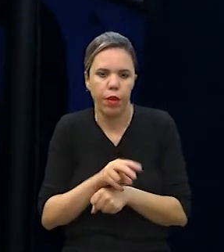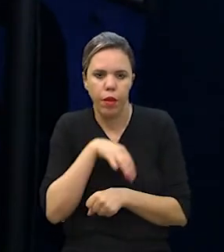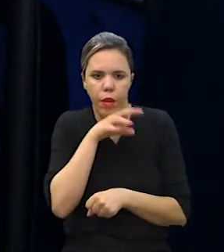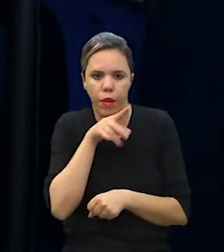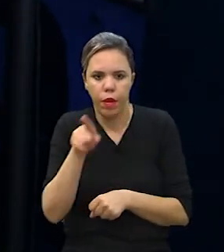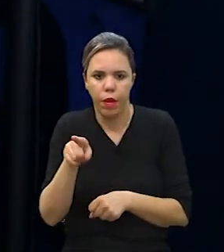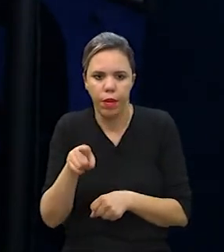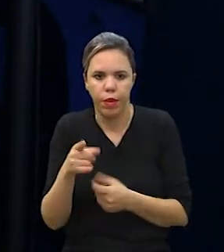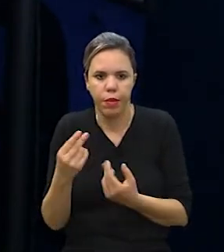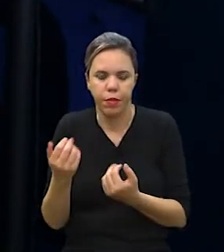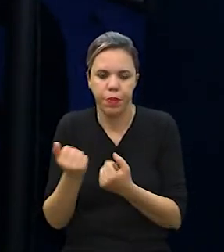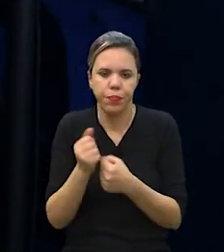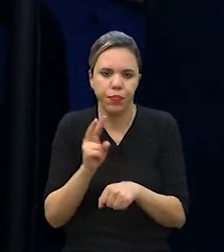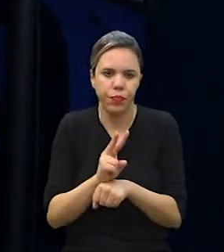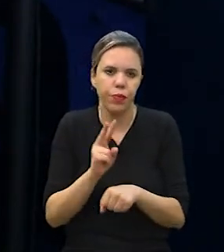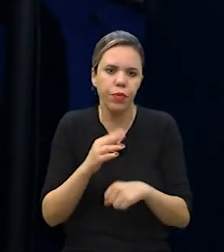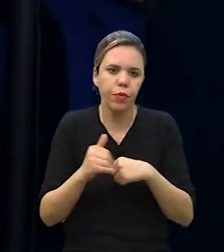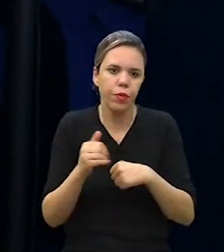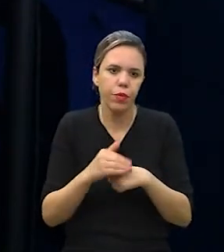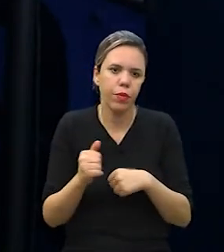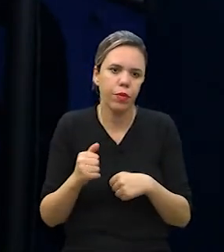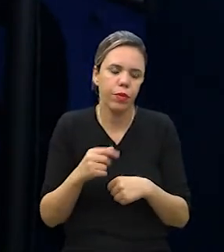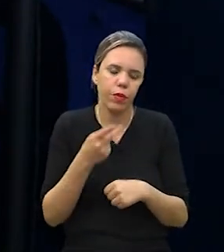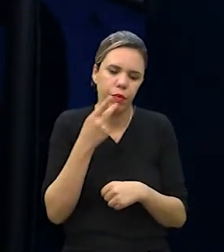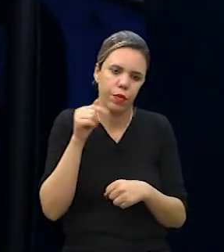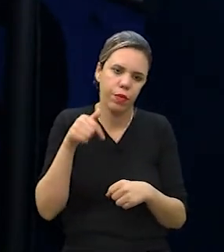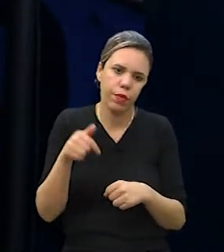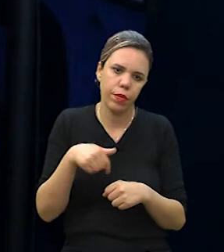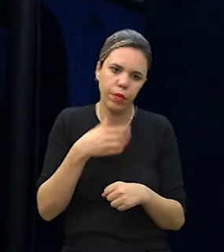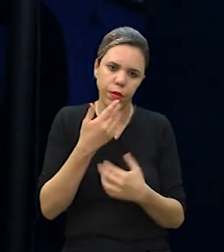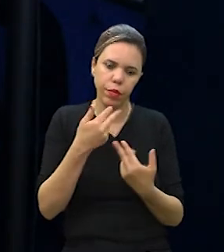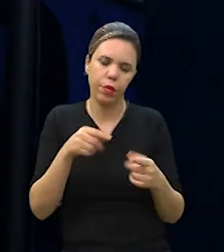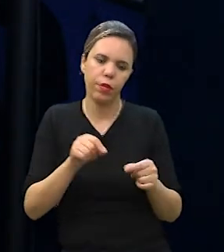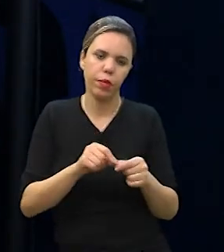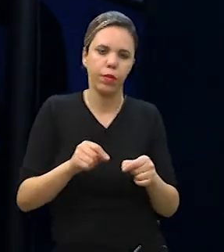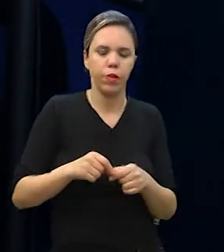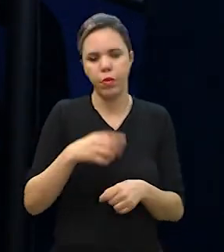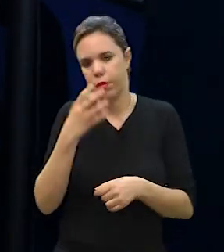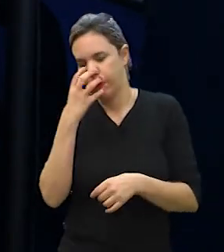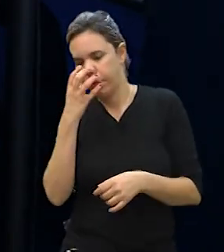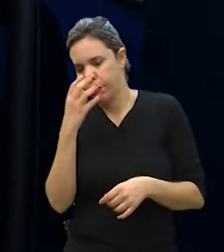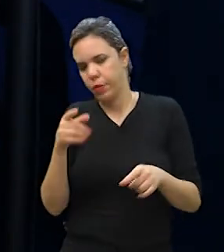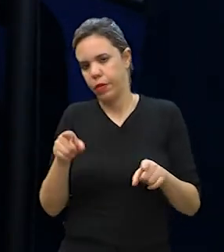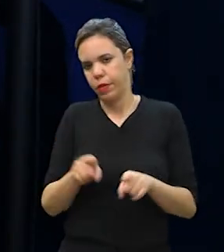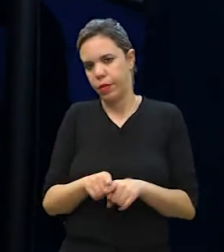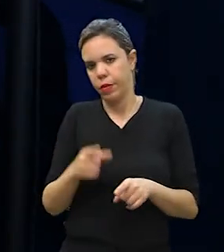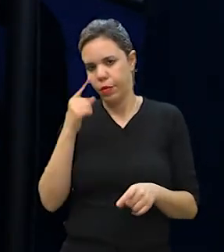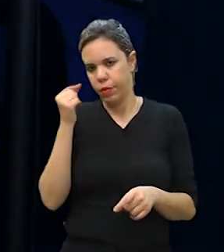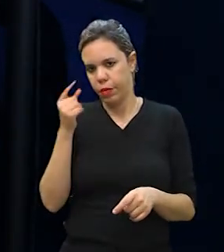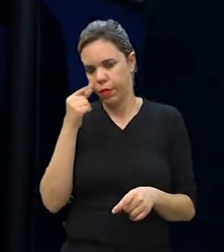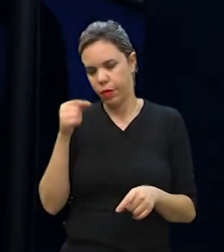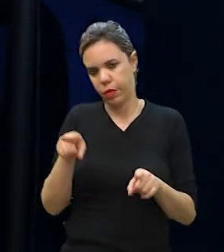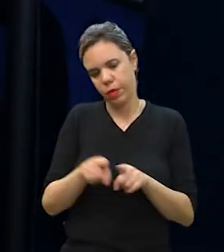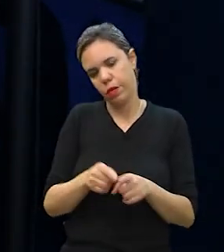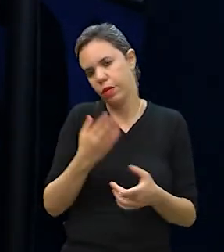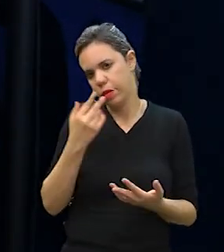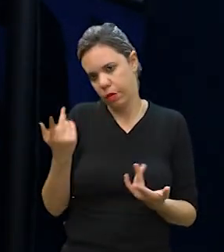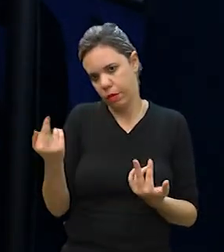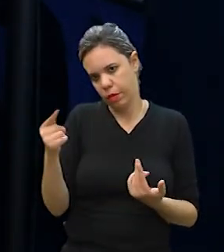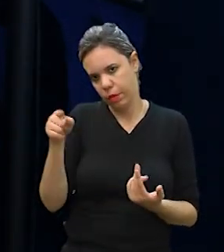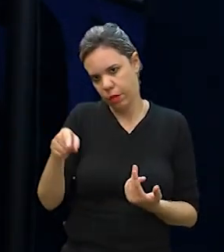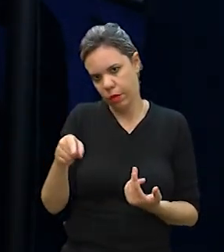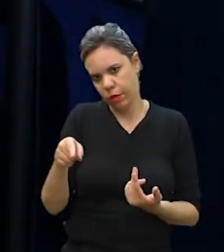com o seu pet, com o animal de estimação. A gente está falando aqui de alimentação para cães, mas gatos também